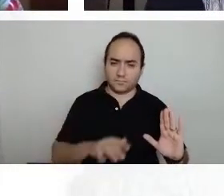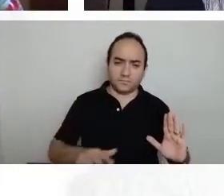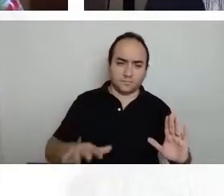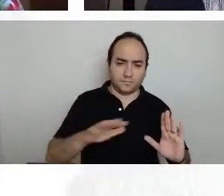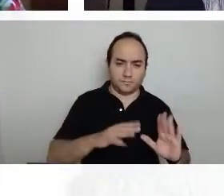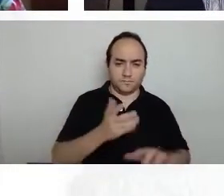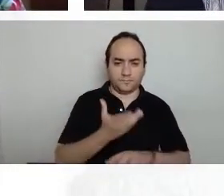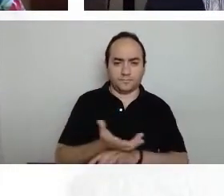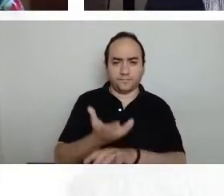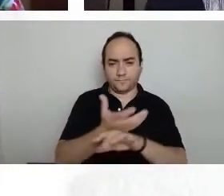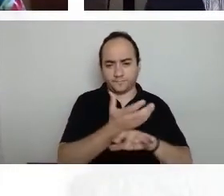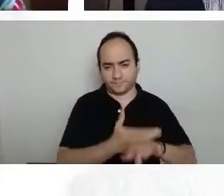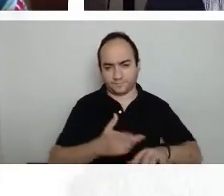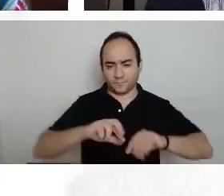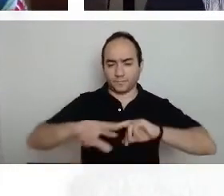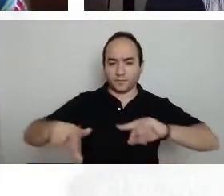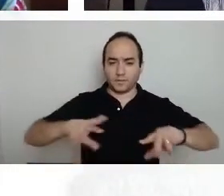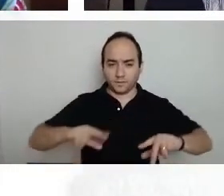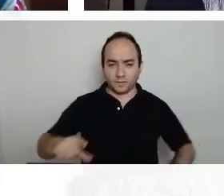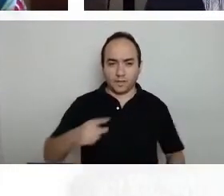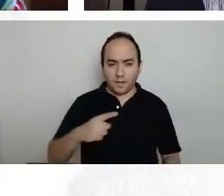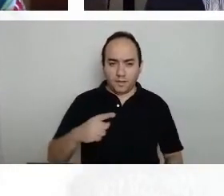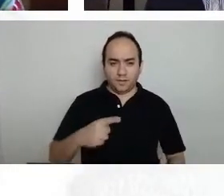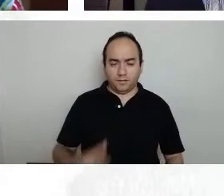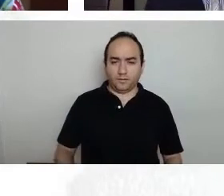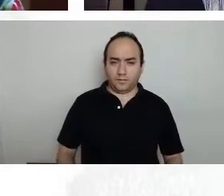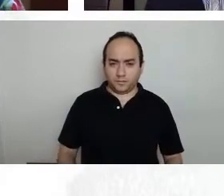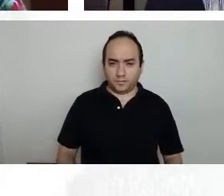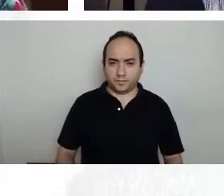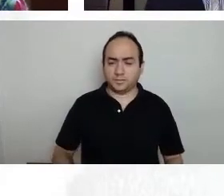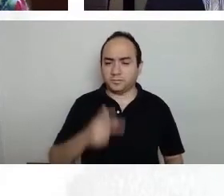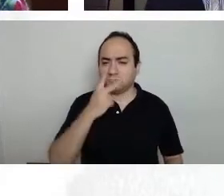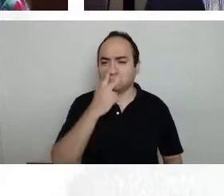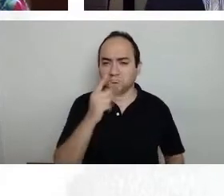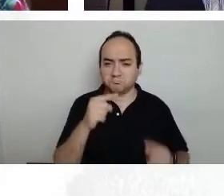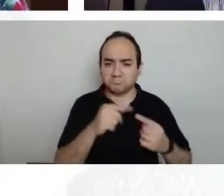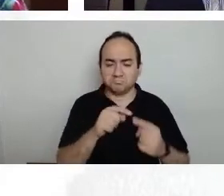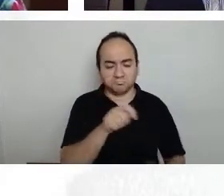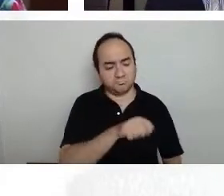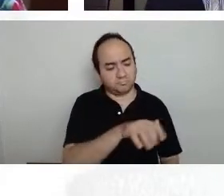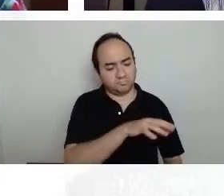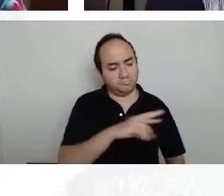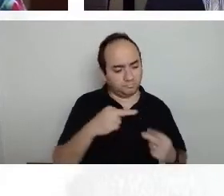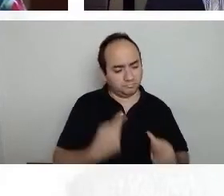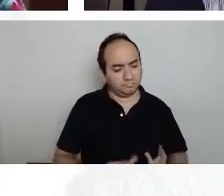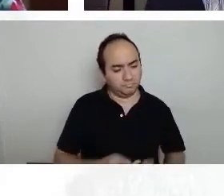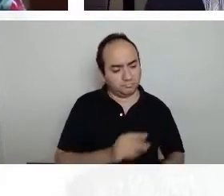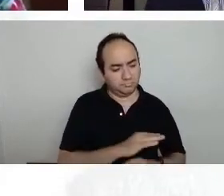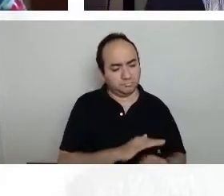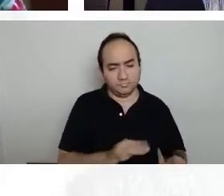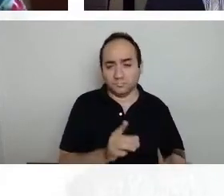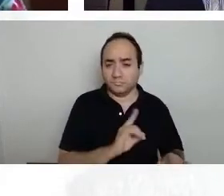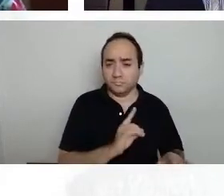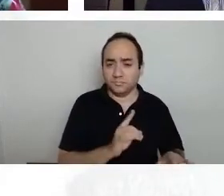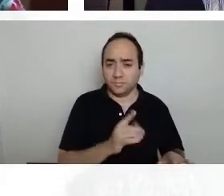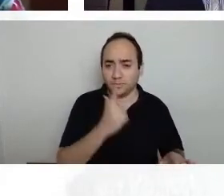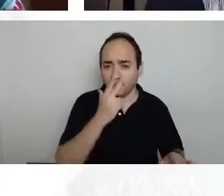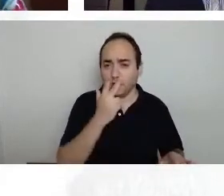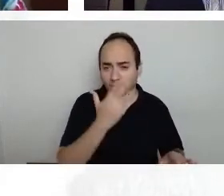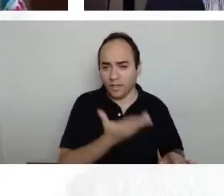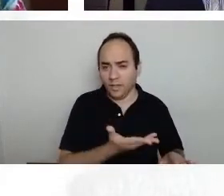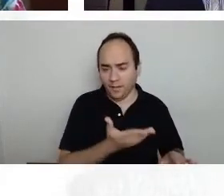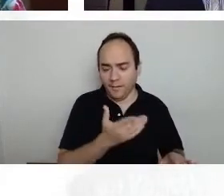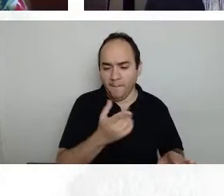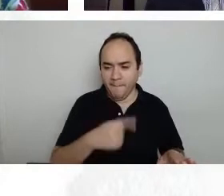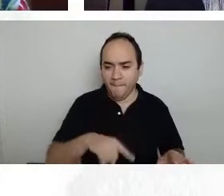disciplinas e parece que fica só para as áreas de humanas, né? Como vocês já comentaram, né? A gente tem que intensificar